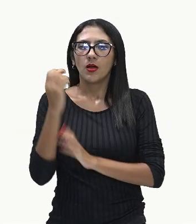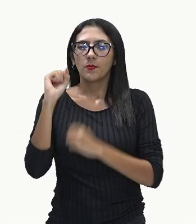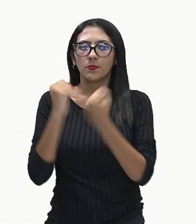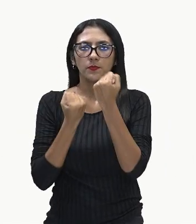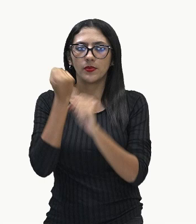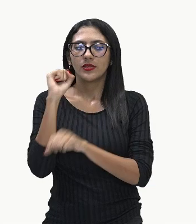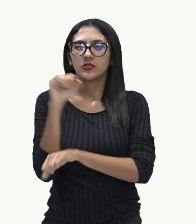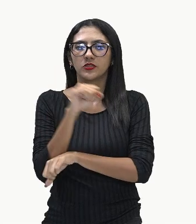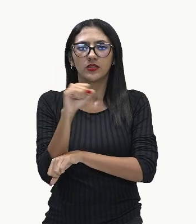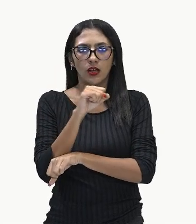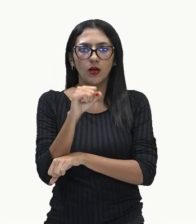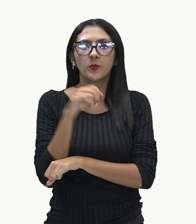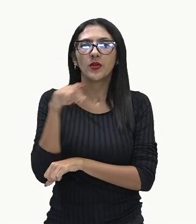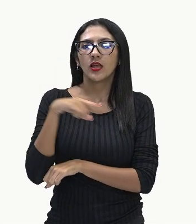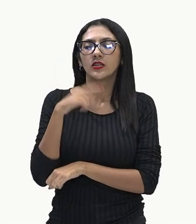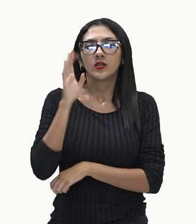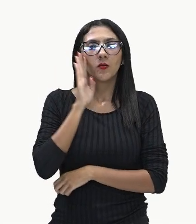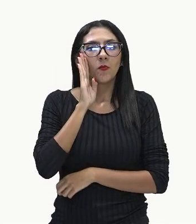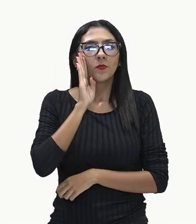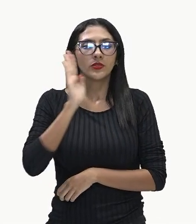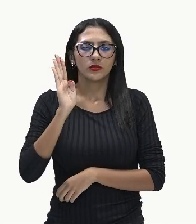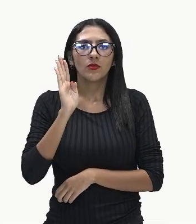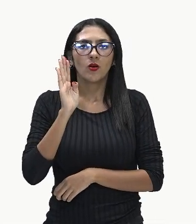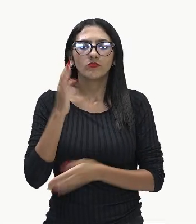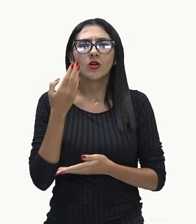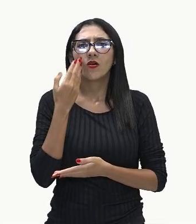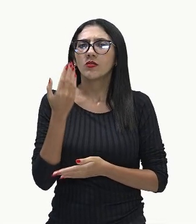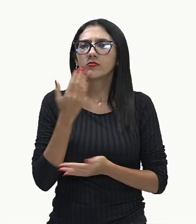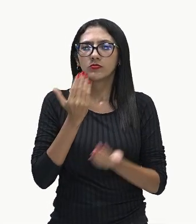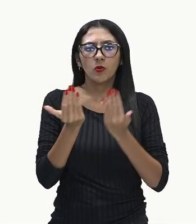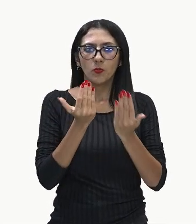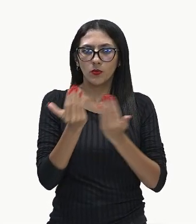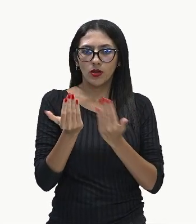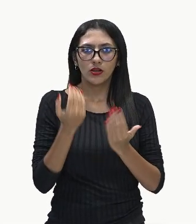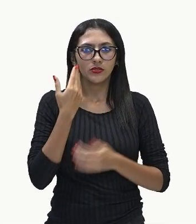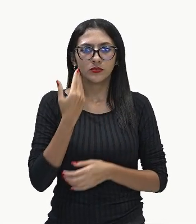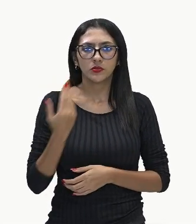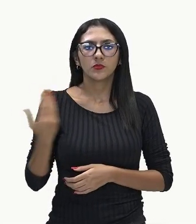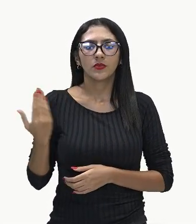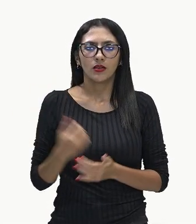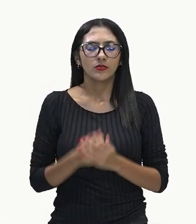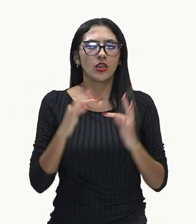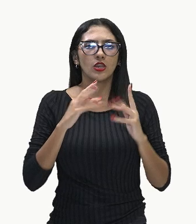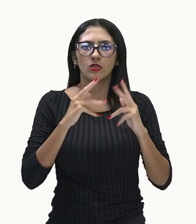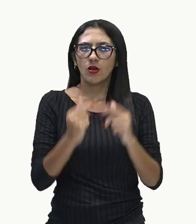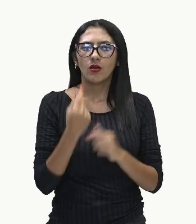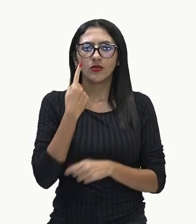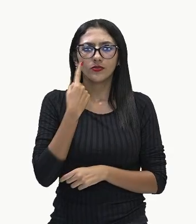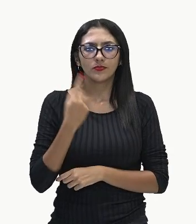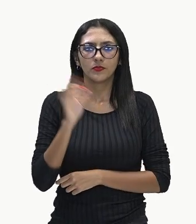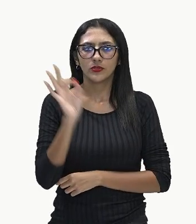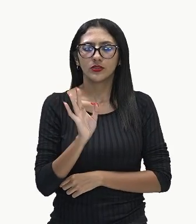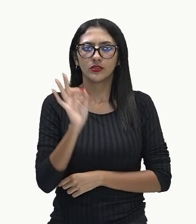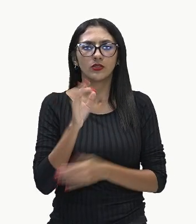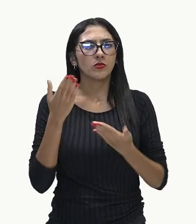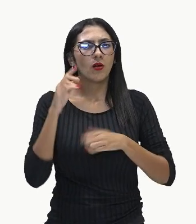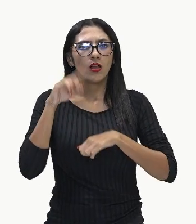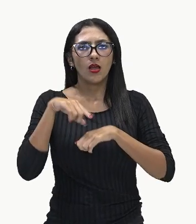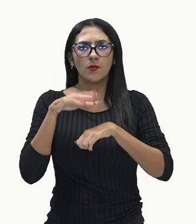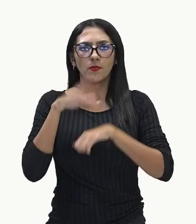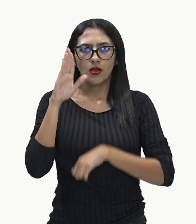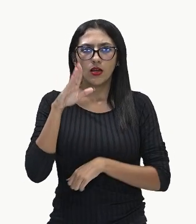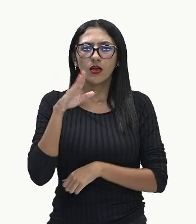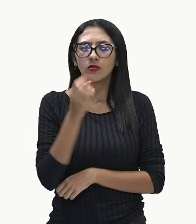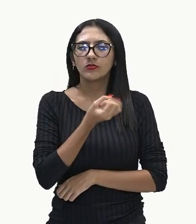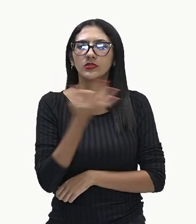Ele foi o que mais contribuiu, ó, basta a gente olhar, de todas as porcentagens, qual é a maior? A maior